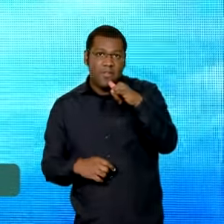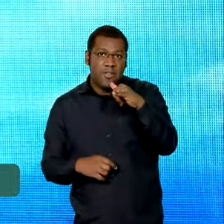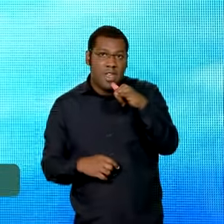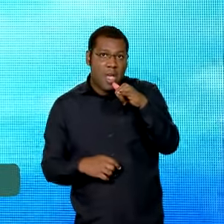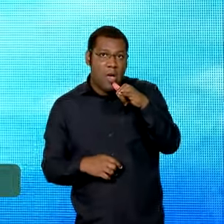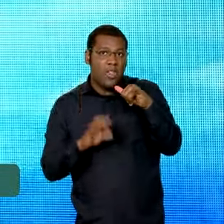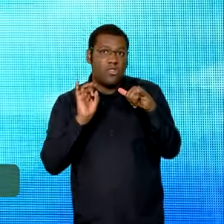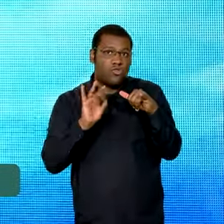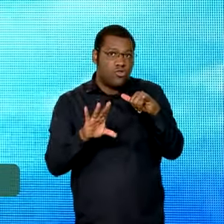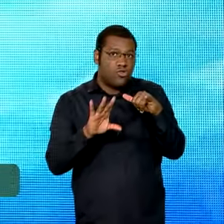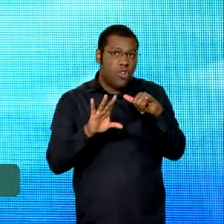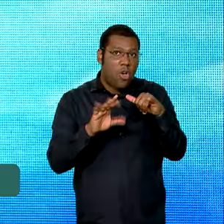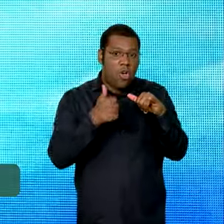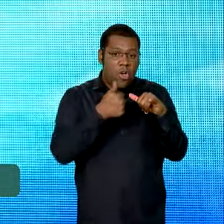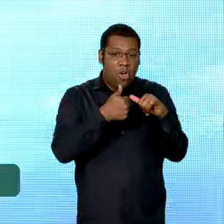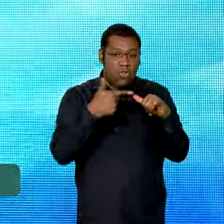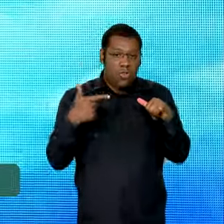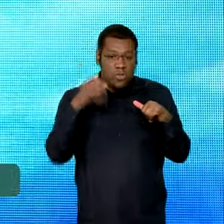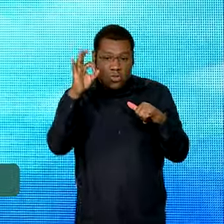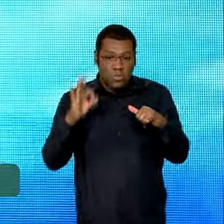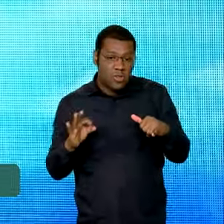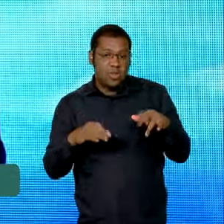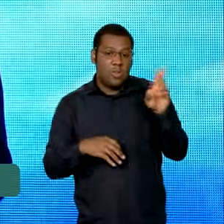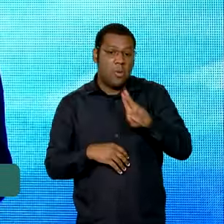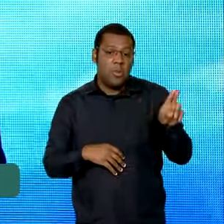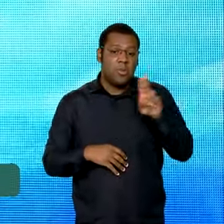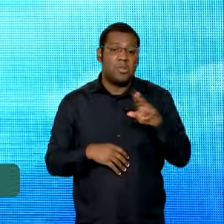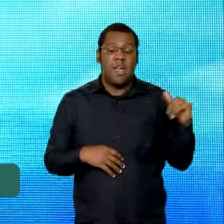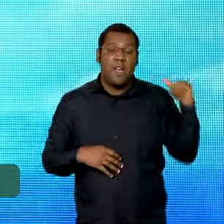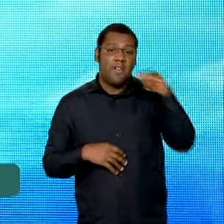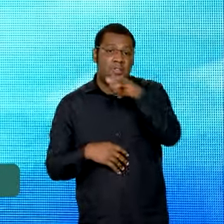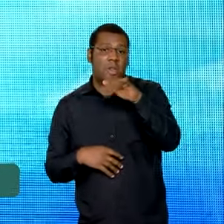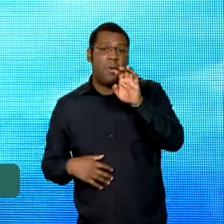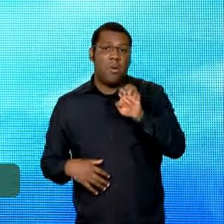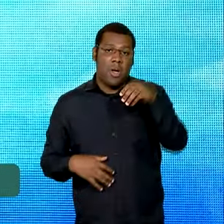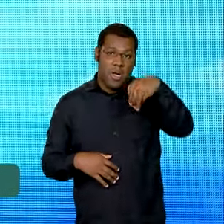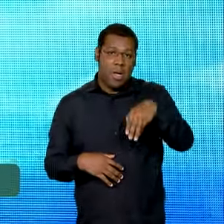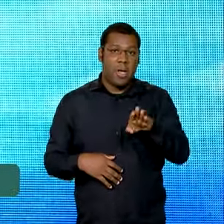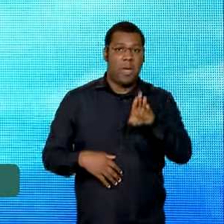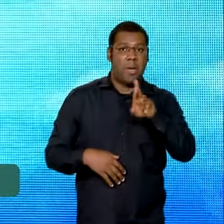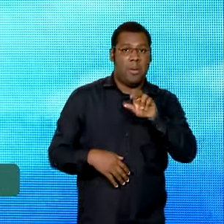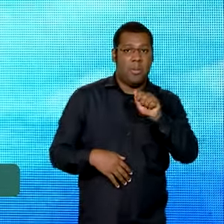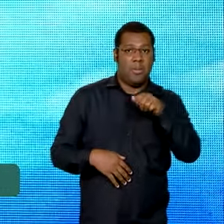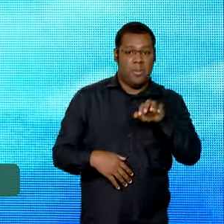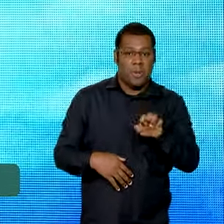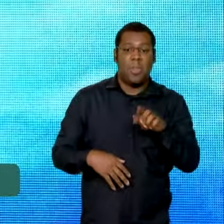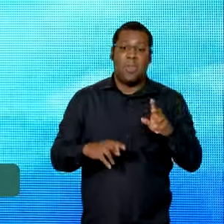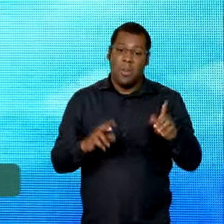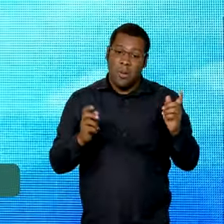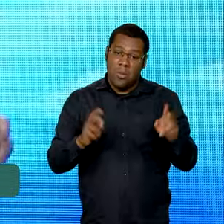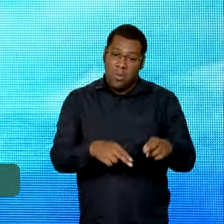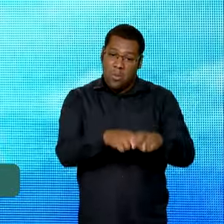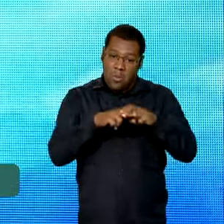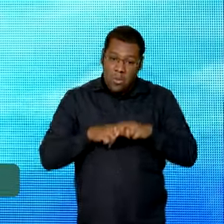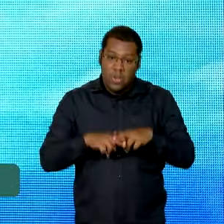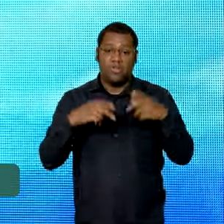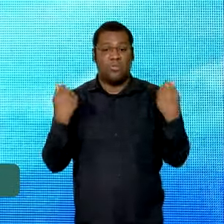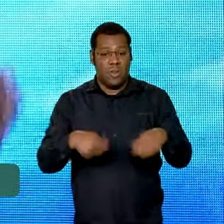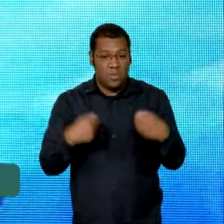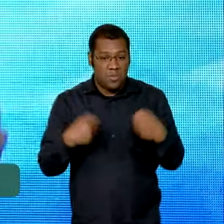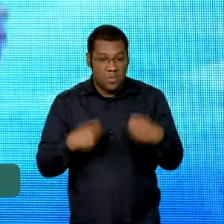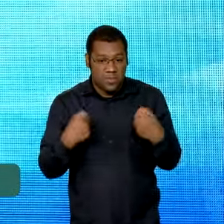preciso que a gente possa fazer um grande trabalho coletivo para que a gente possa ter mais